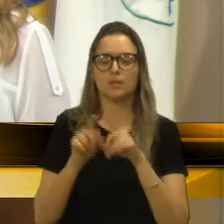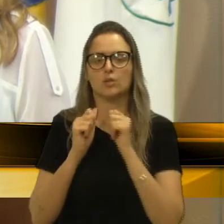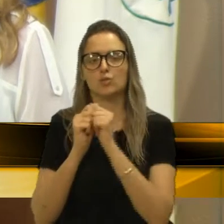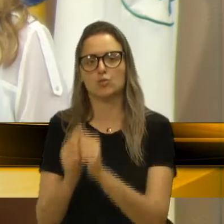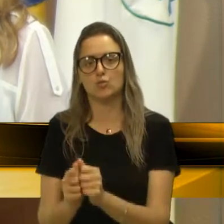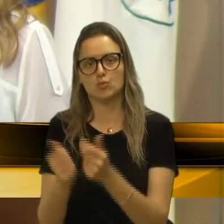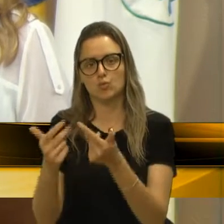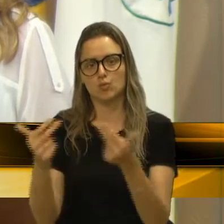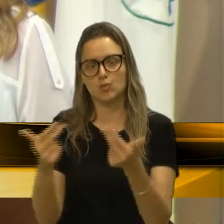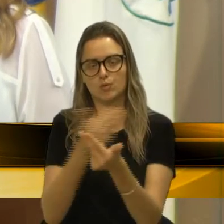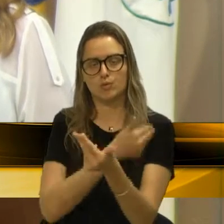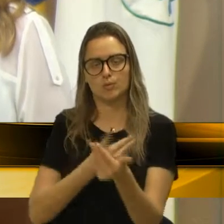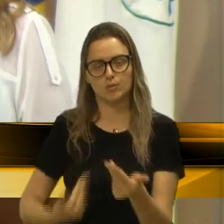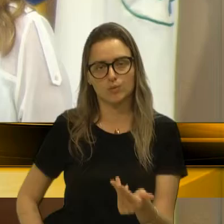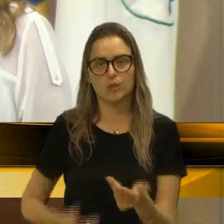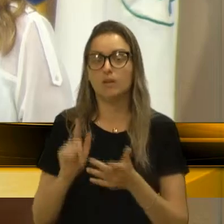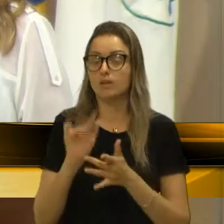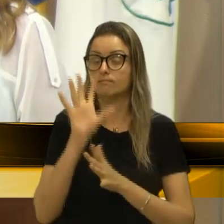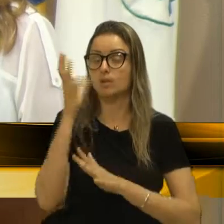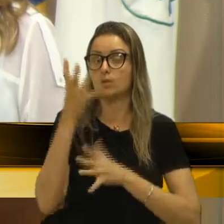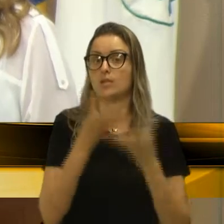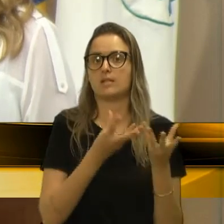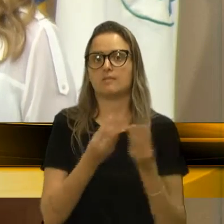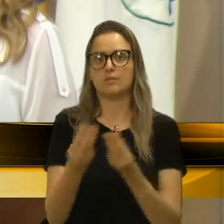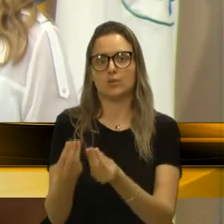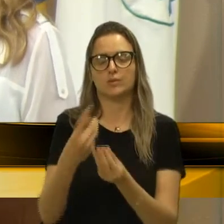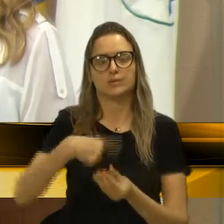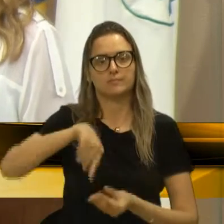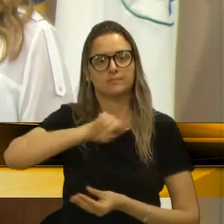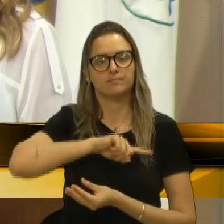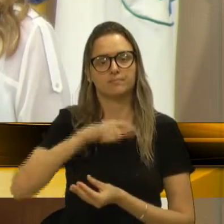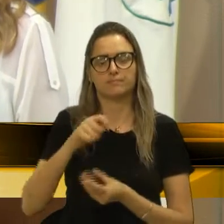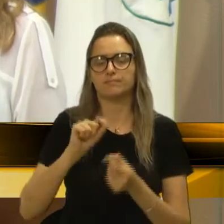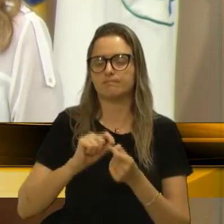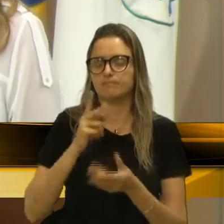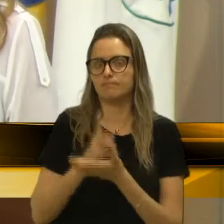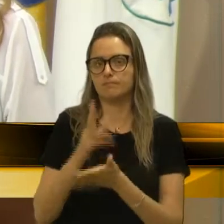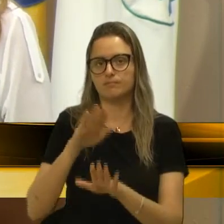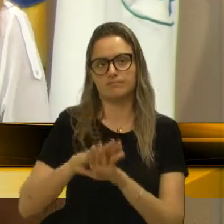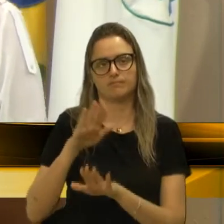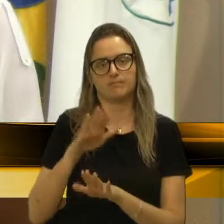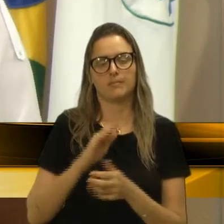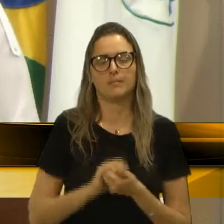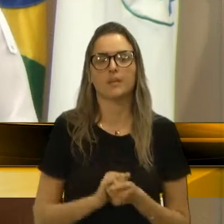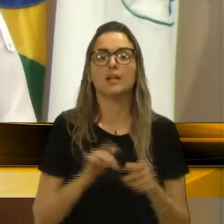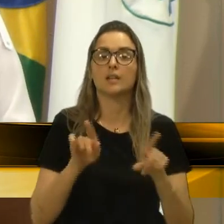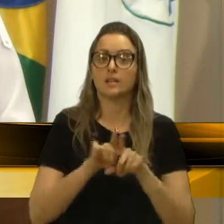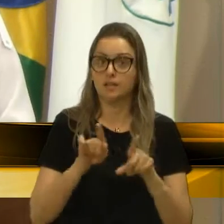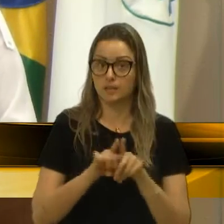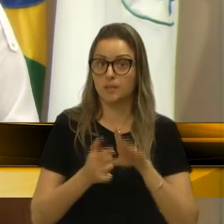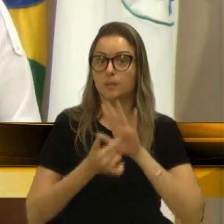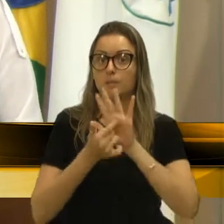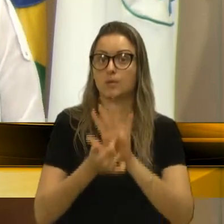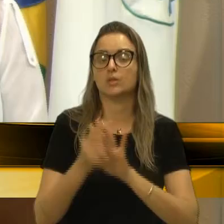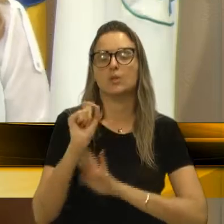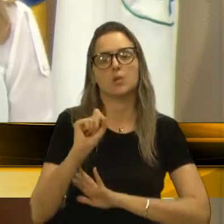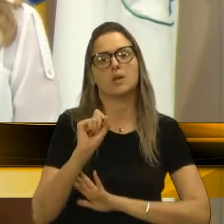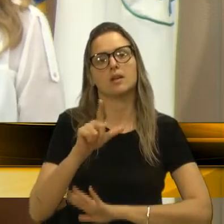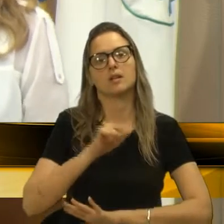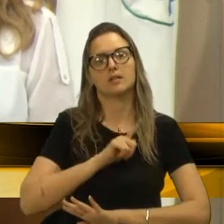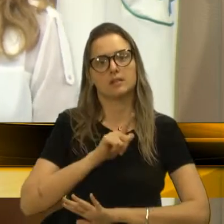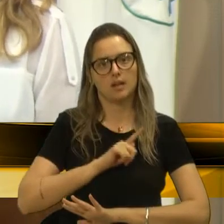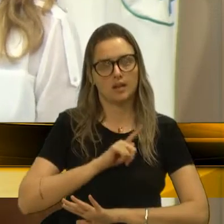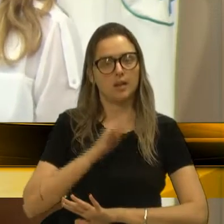acontecido muito e a gente tem que fazer cada vez mais. E também destacar que, presencialmente,